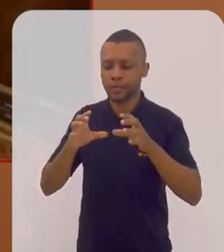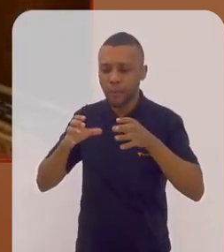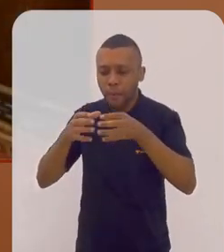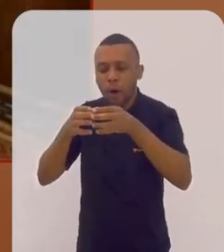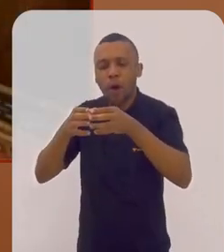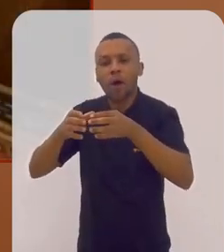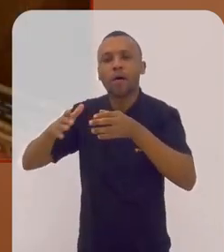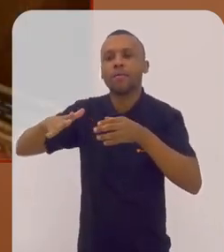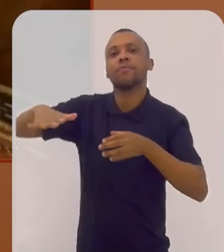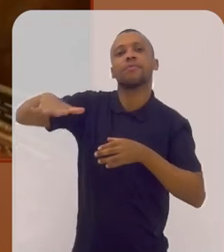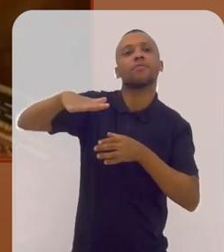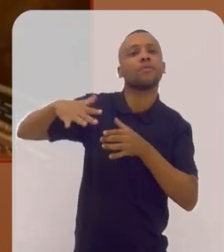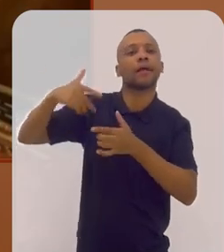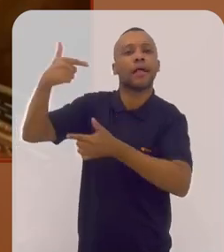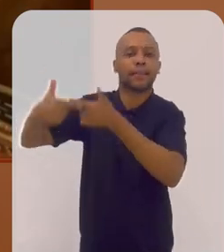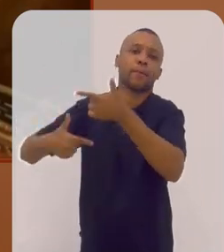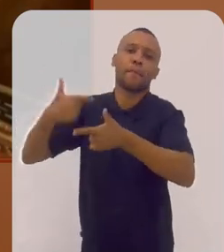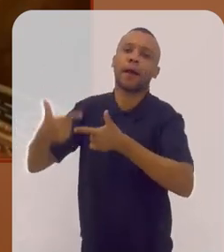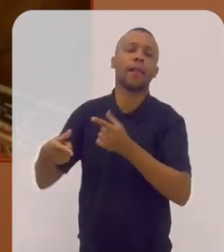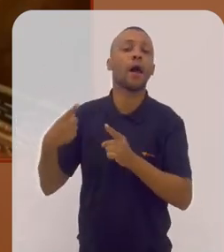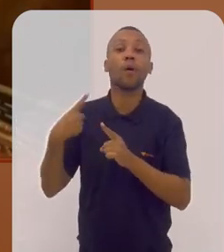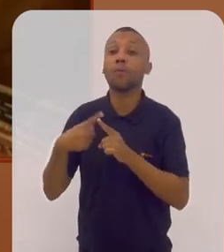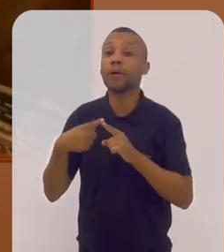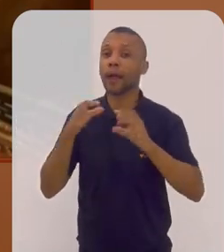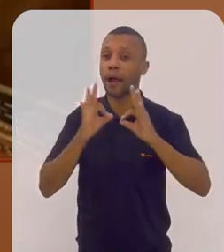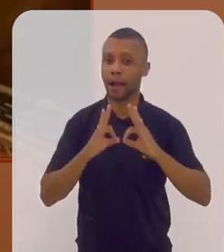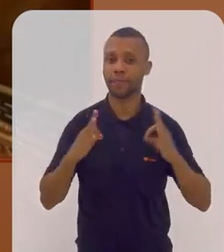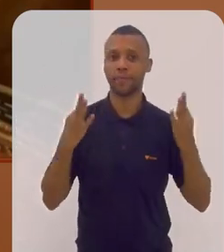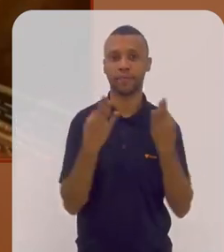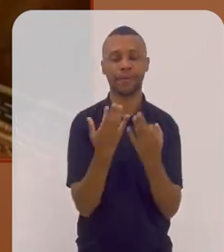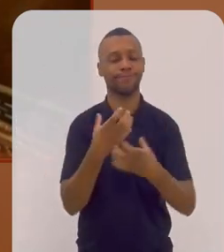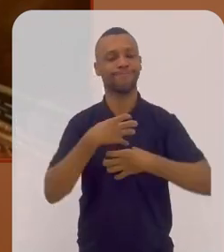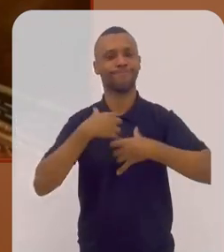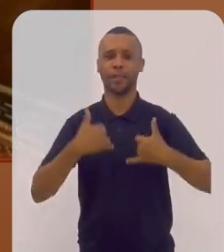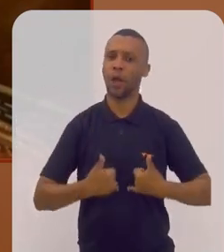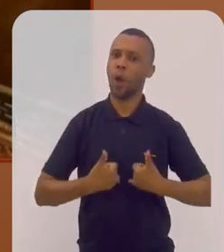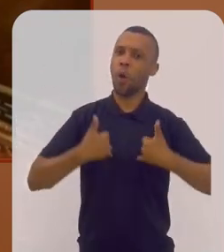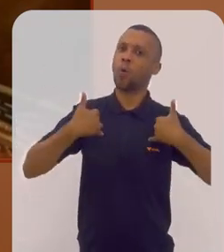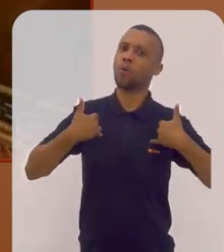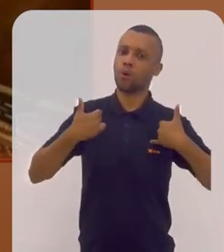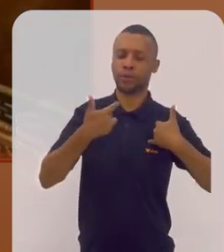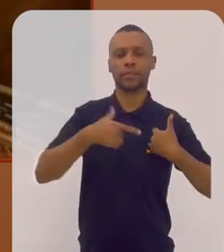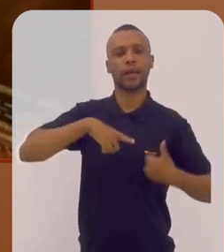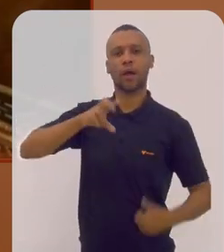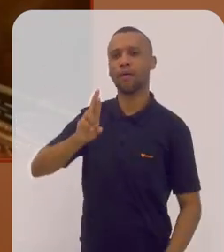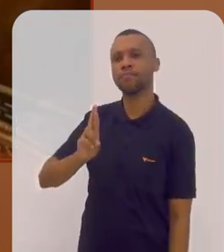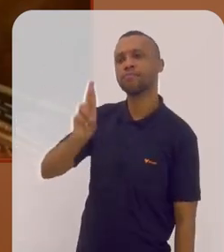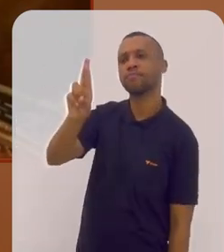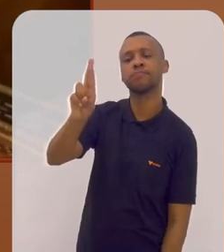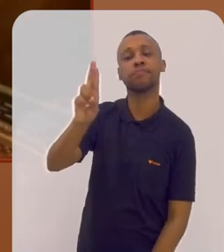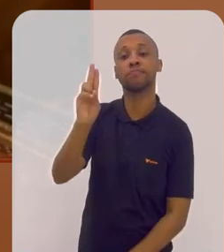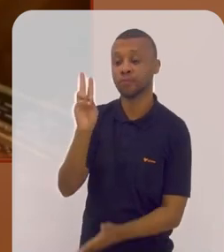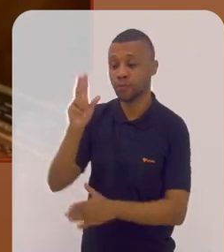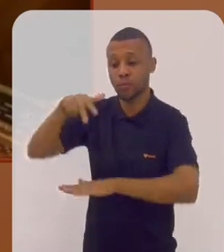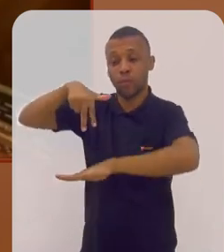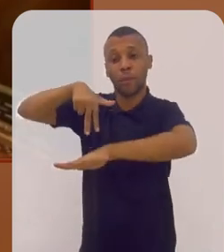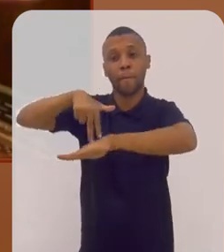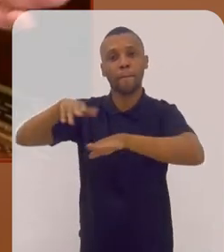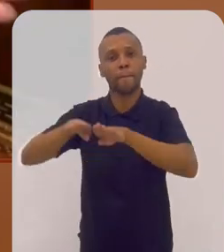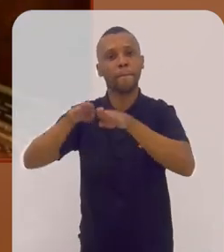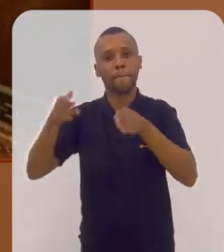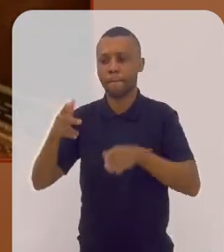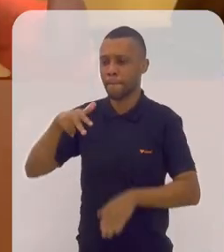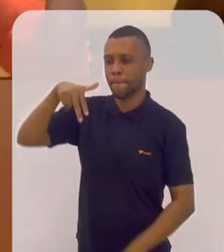no entorno em que elas atuam, porque as famílias também se sentem orgulhosas de ter um representante num